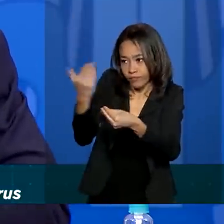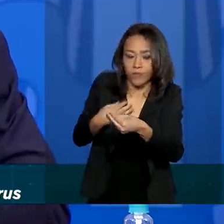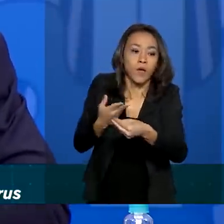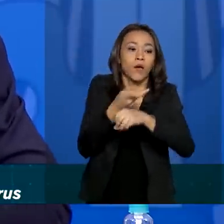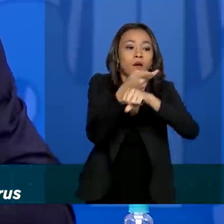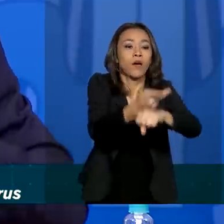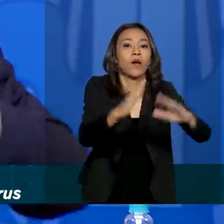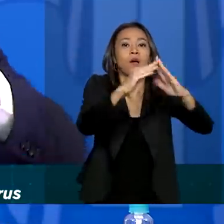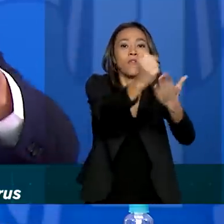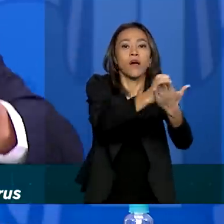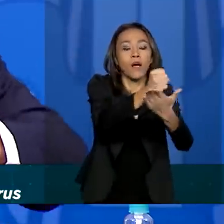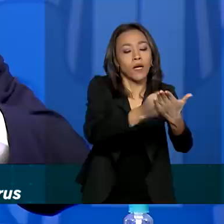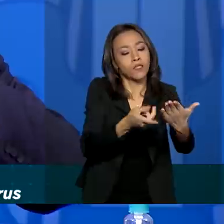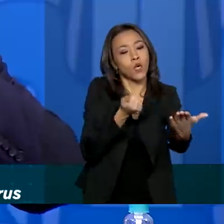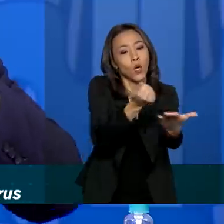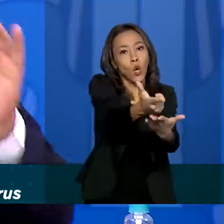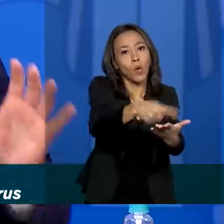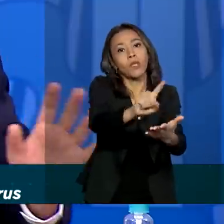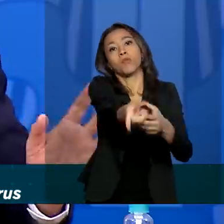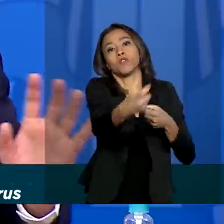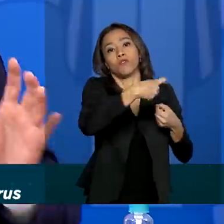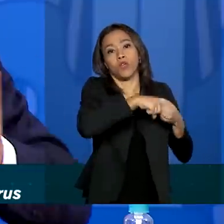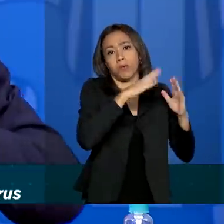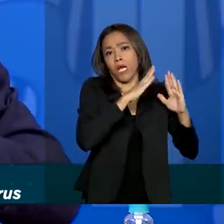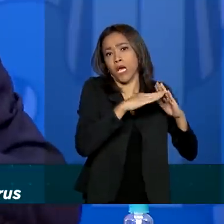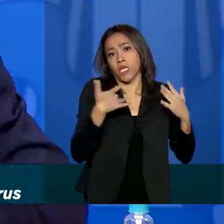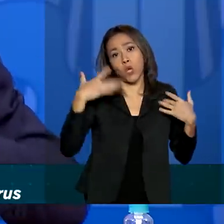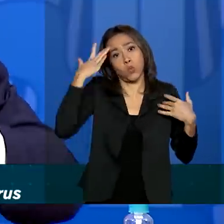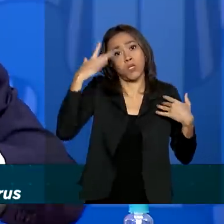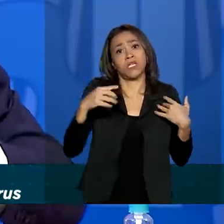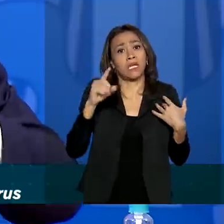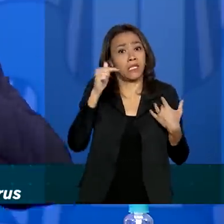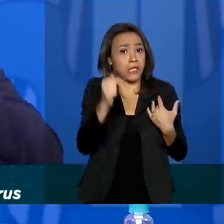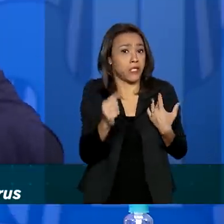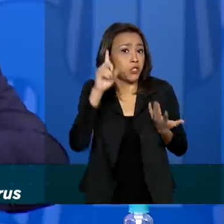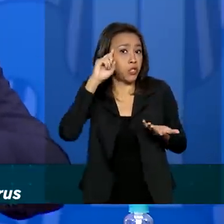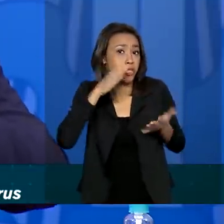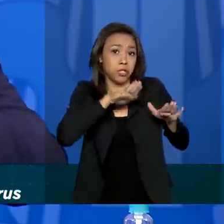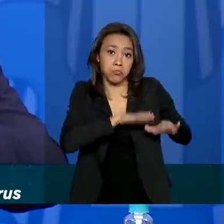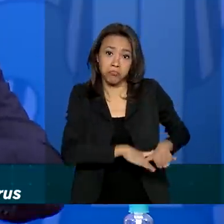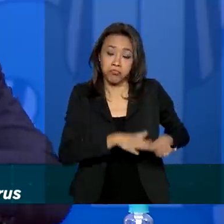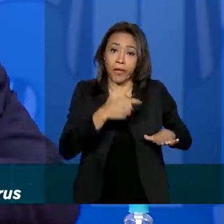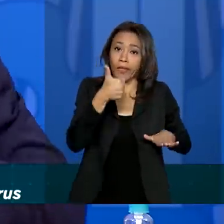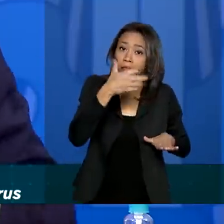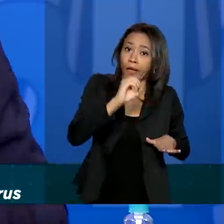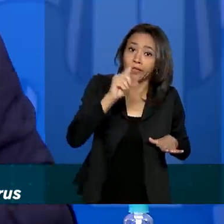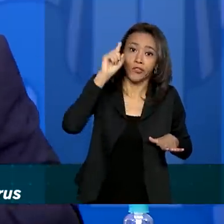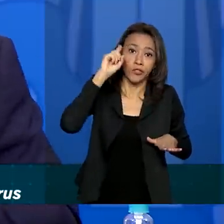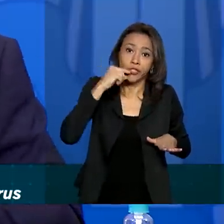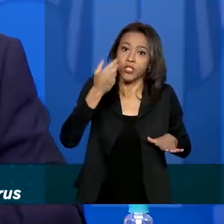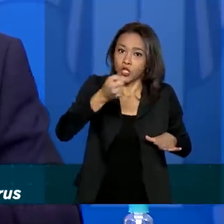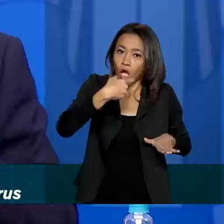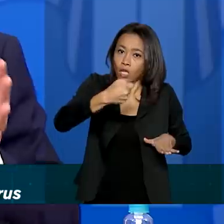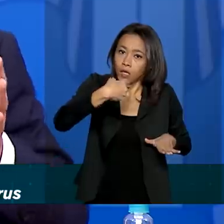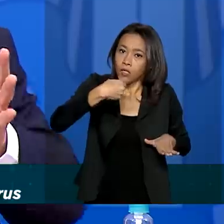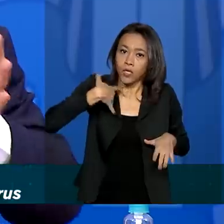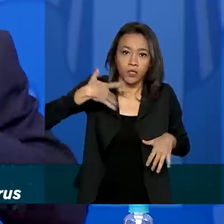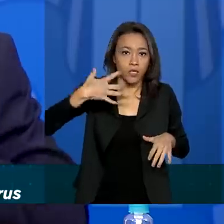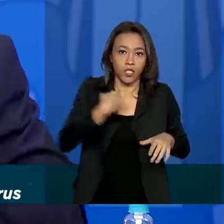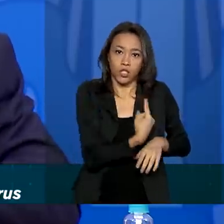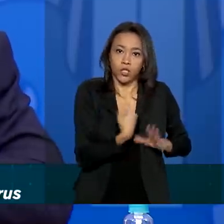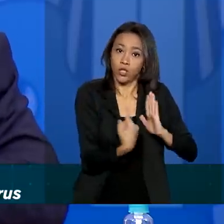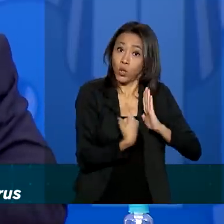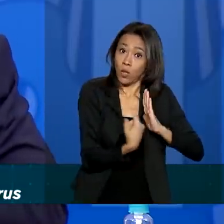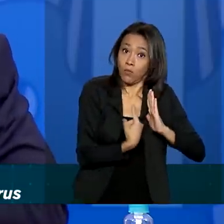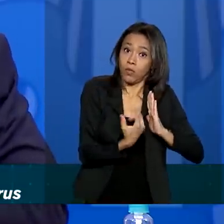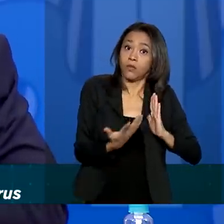casa e passa ali uns sete dias, eu não sei exatamente porque aí os médicos vão dizer sete dias, dez dias fazendo o tratamento e em isolamento, ele